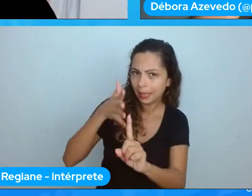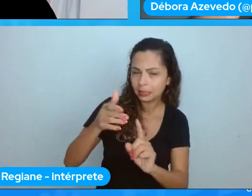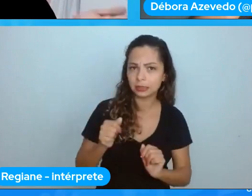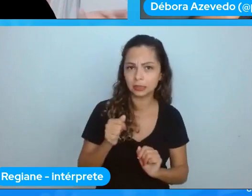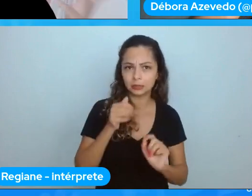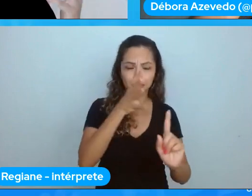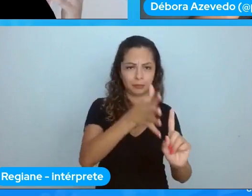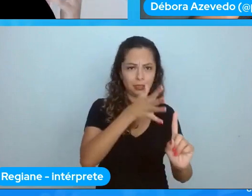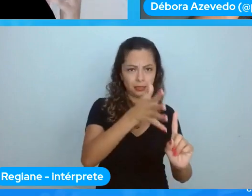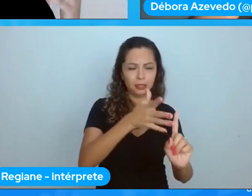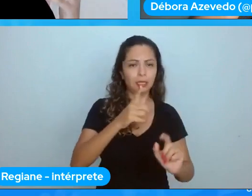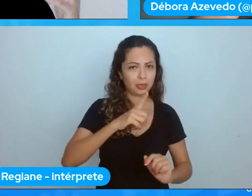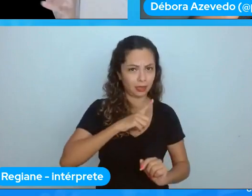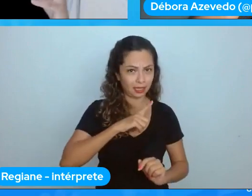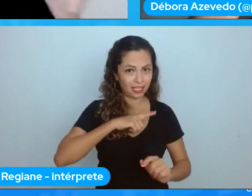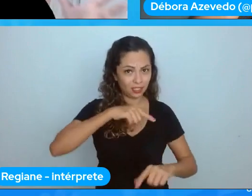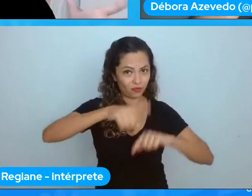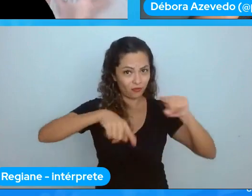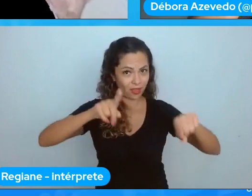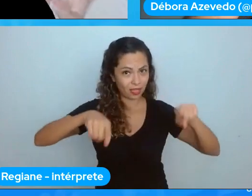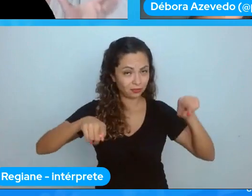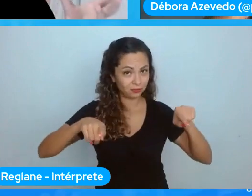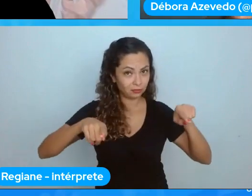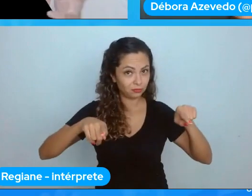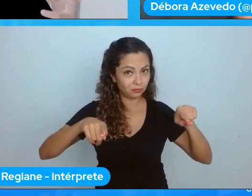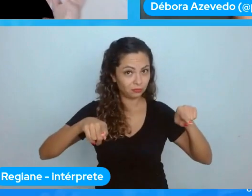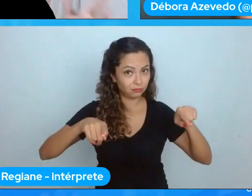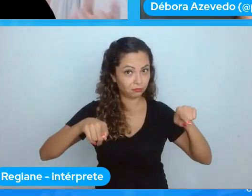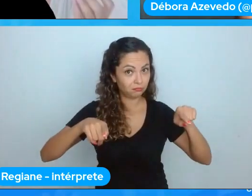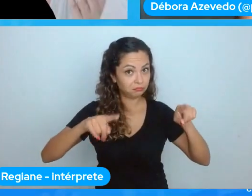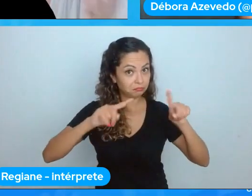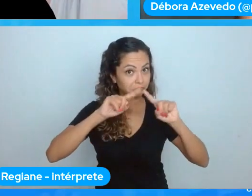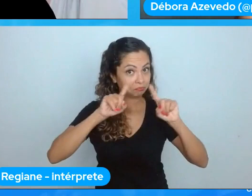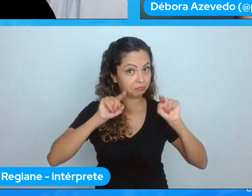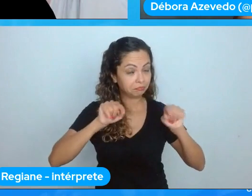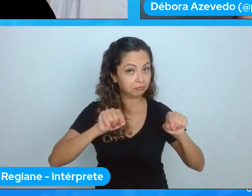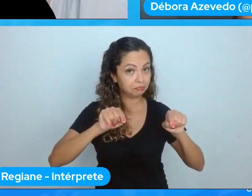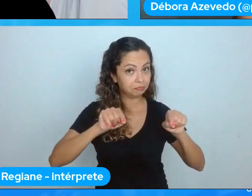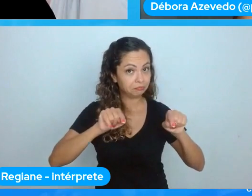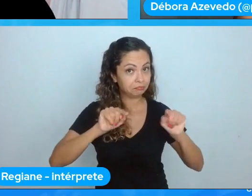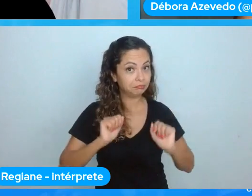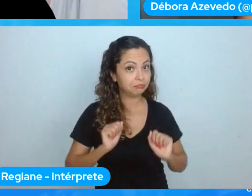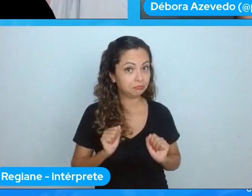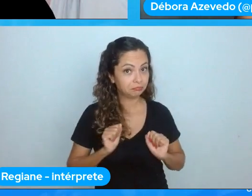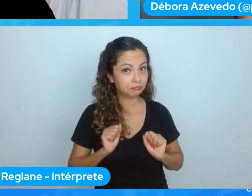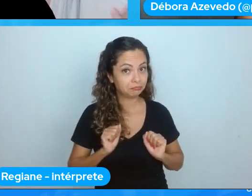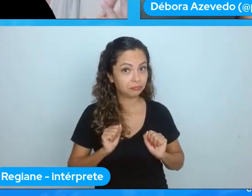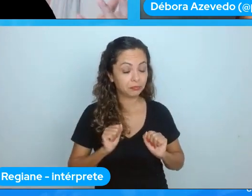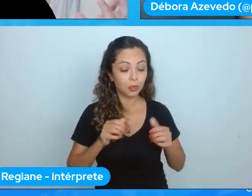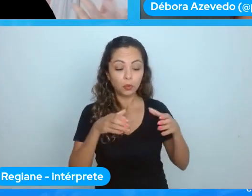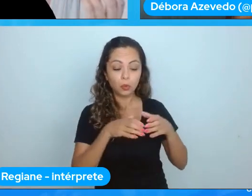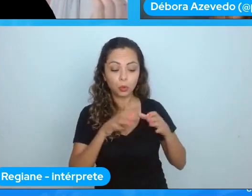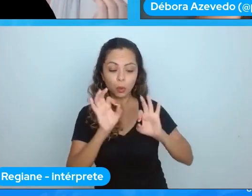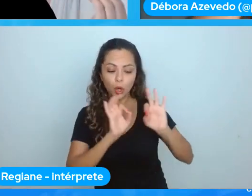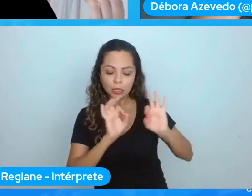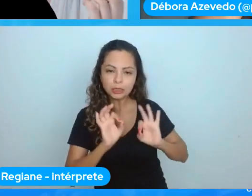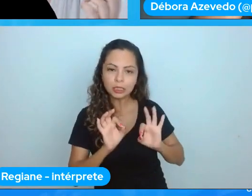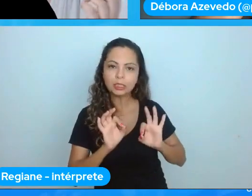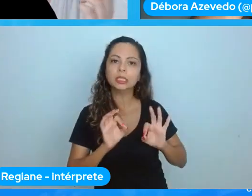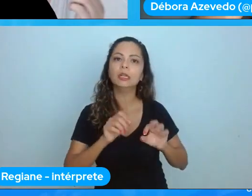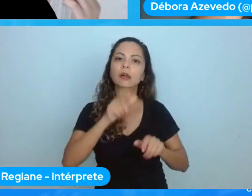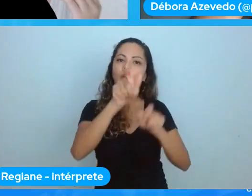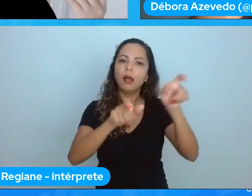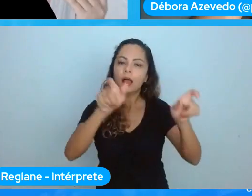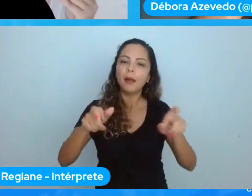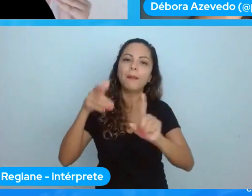que são diversos o que é que a organização e os palestrantes de seu evento estão comunicando eu acho que